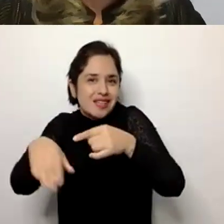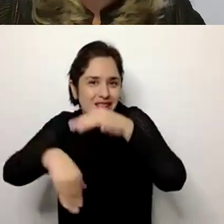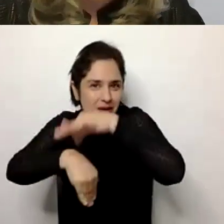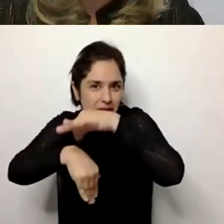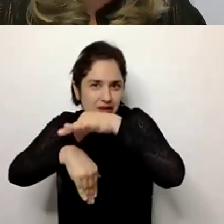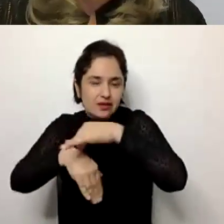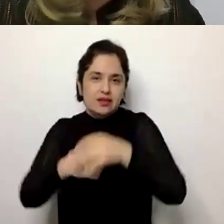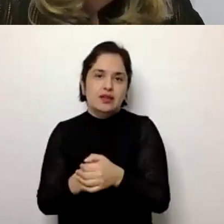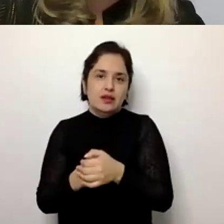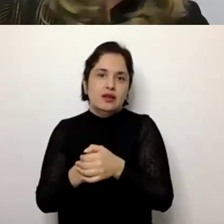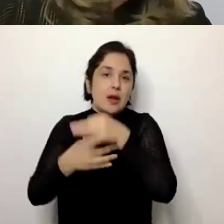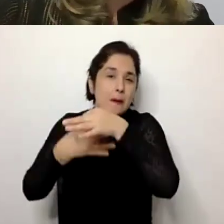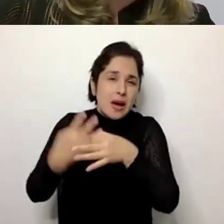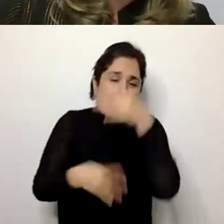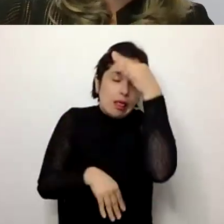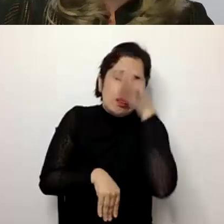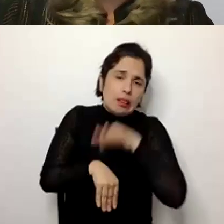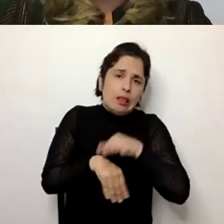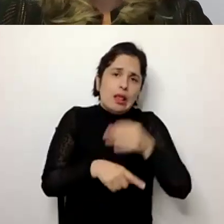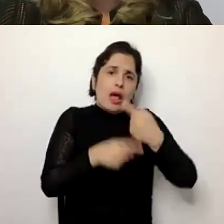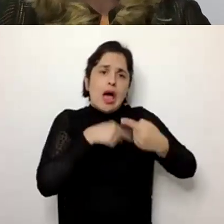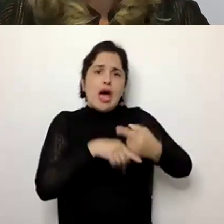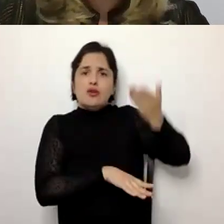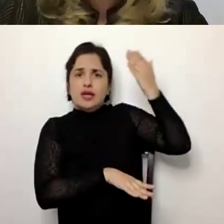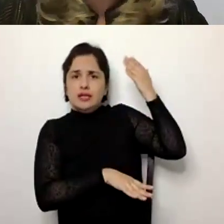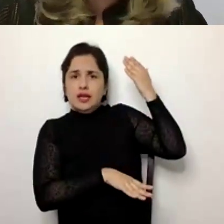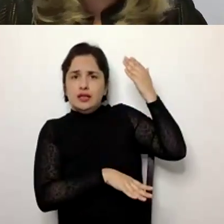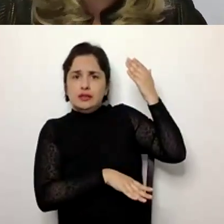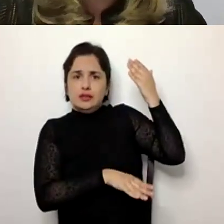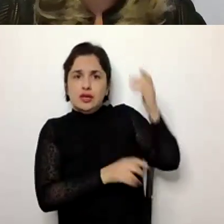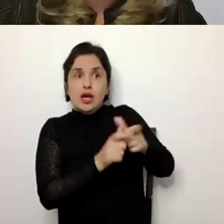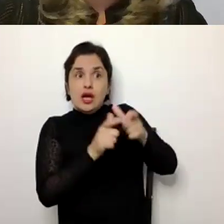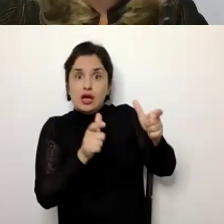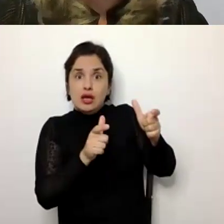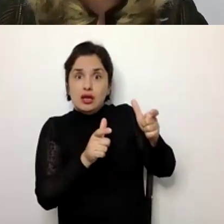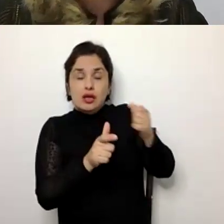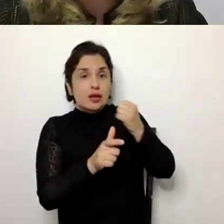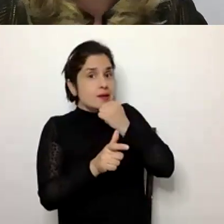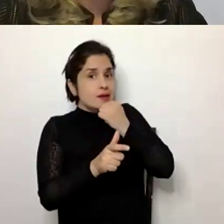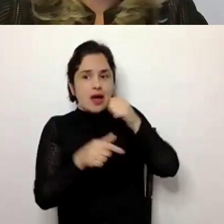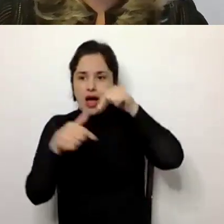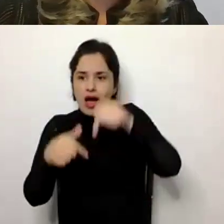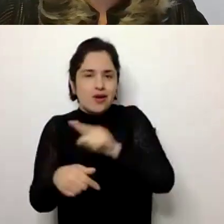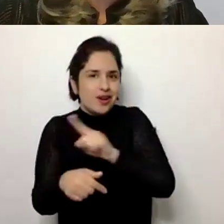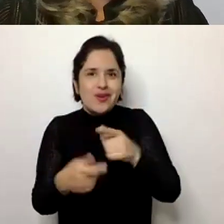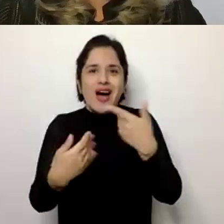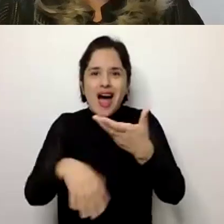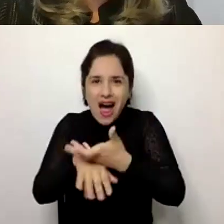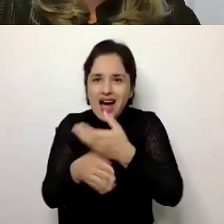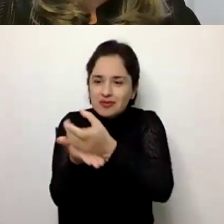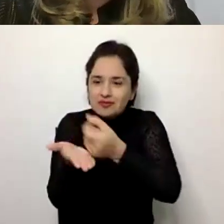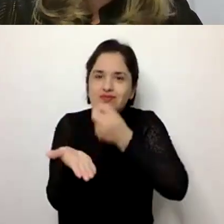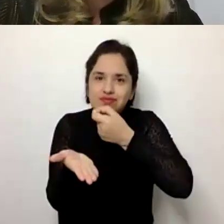várias doenças que até pouco tempo atrás eram, levavam as pessoas à morte, hoje já temos o tratamento, temos